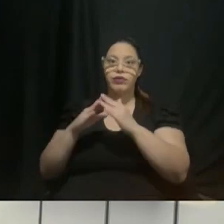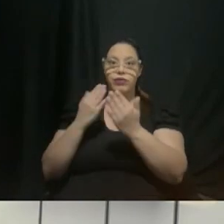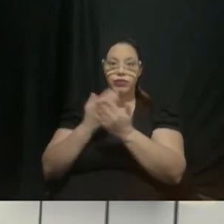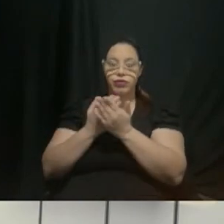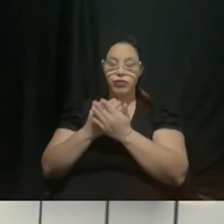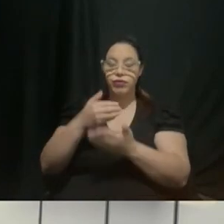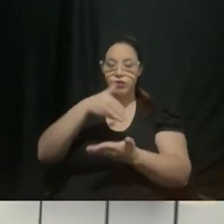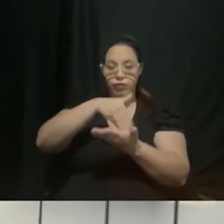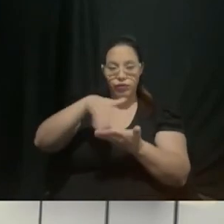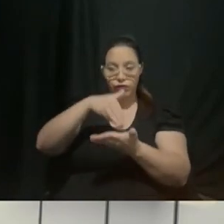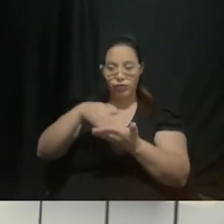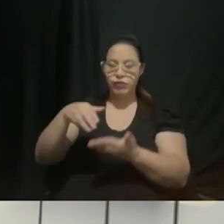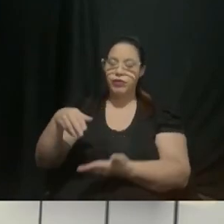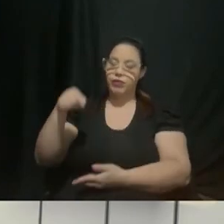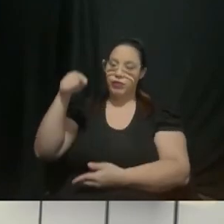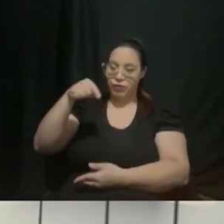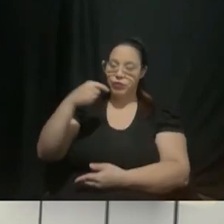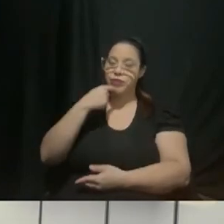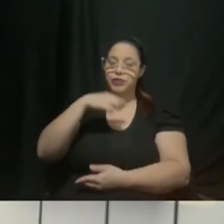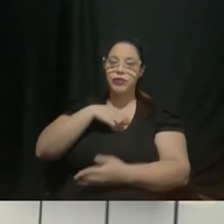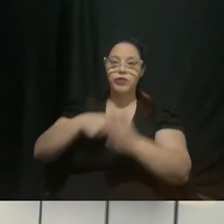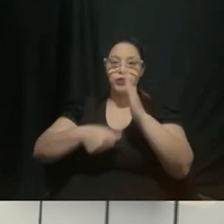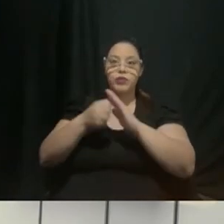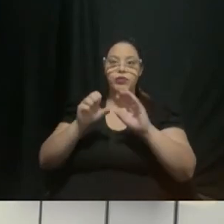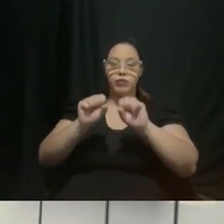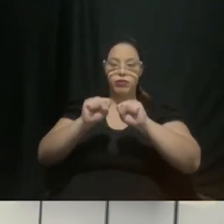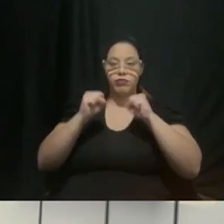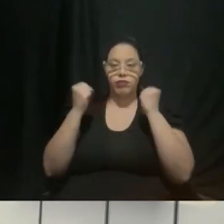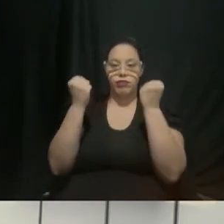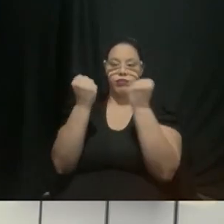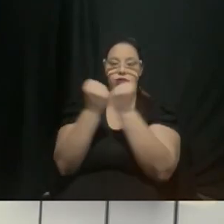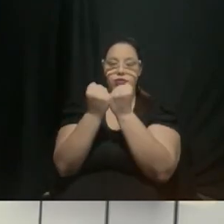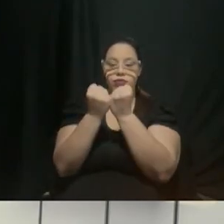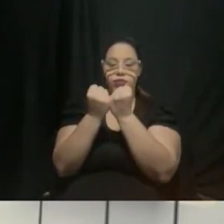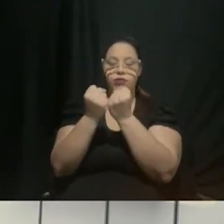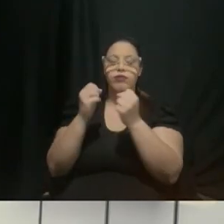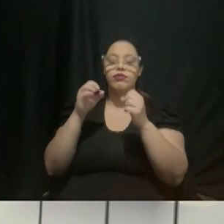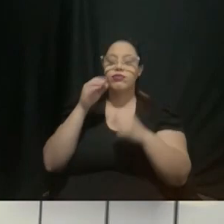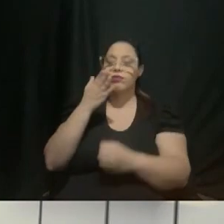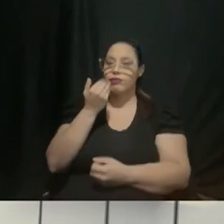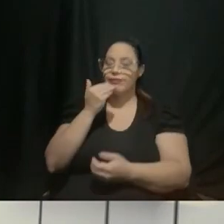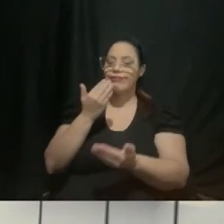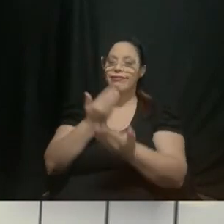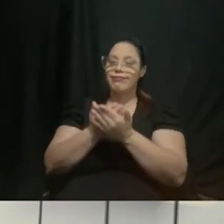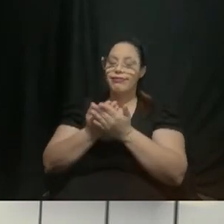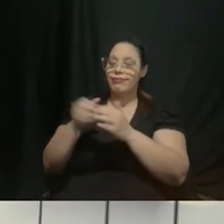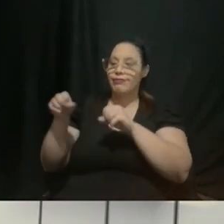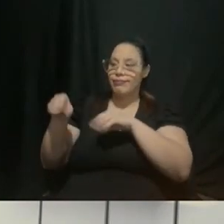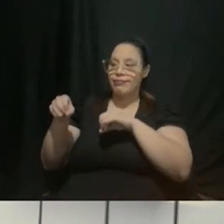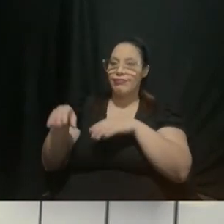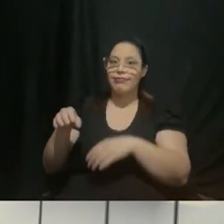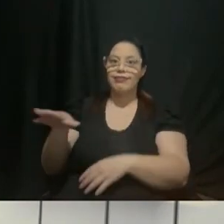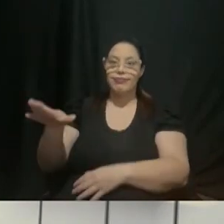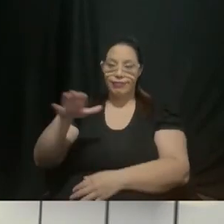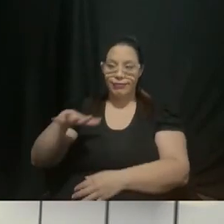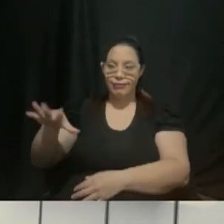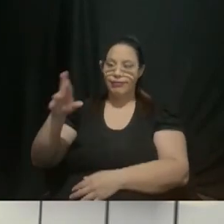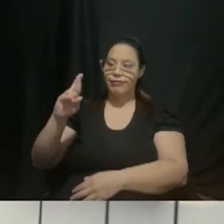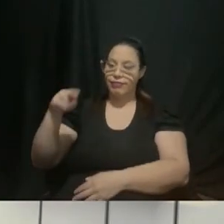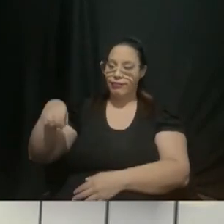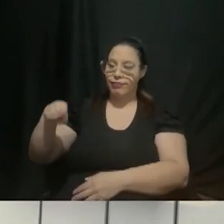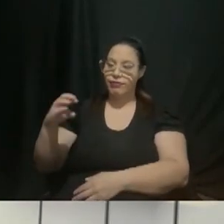realizou o primeiro Seminário de Alimentação Escolar da região metropolitana de Campinas Confira como foi